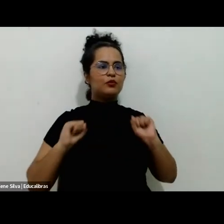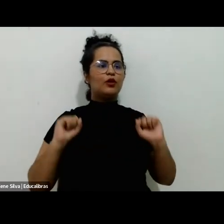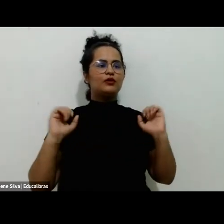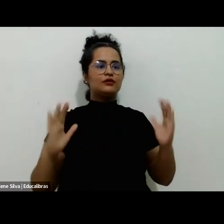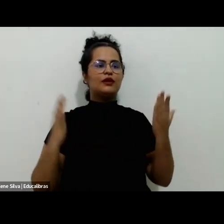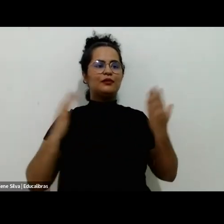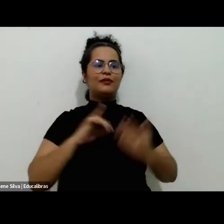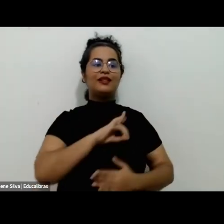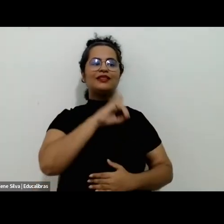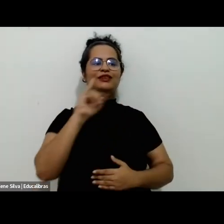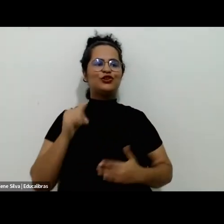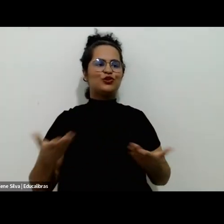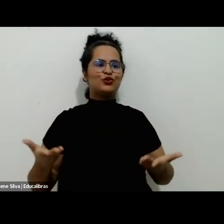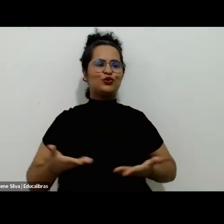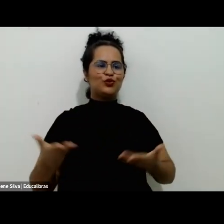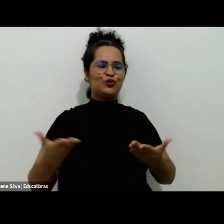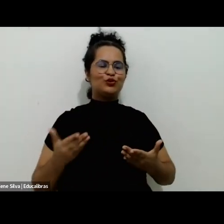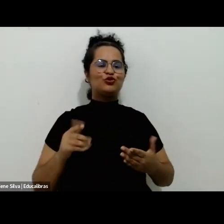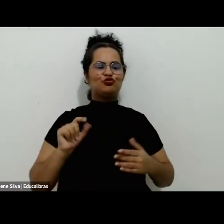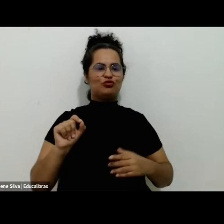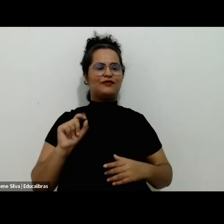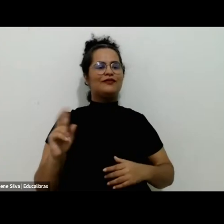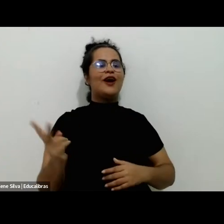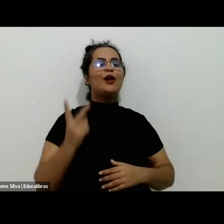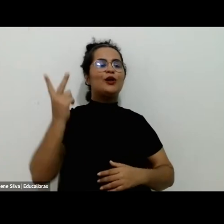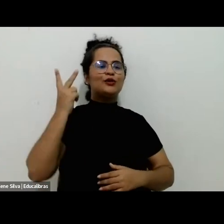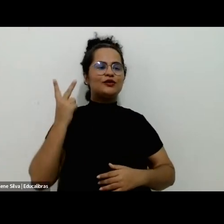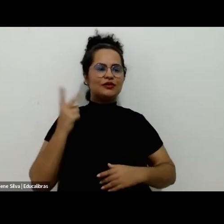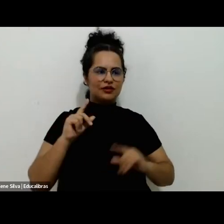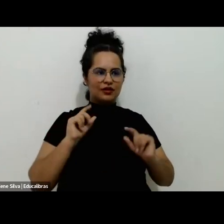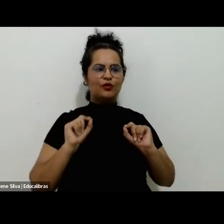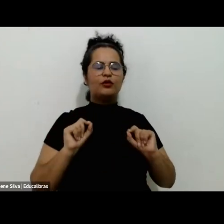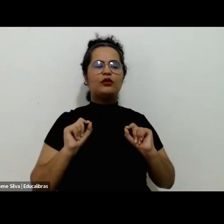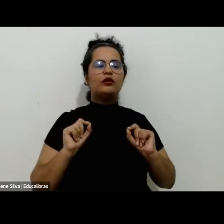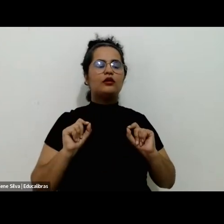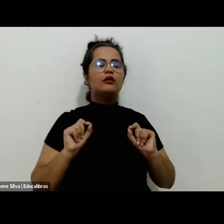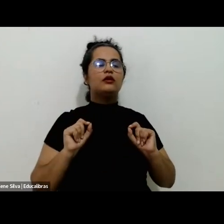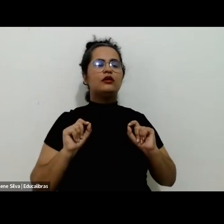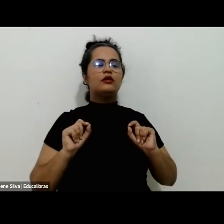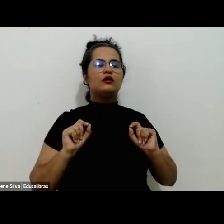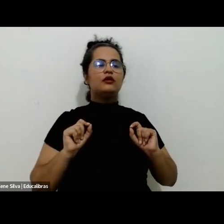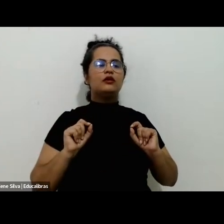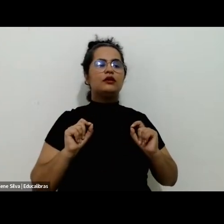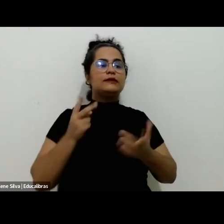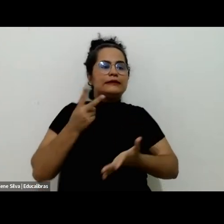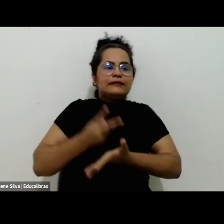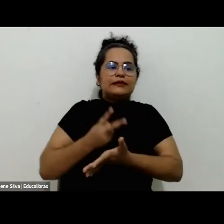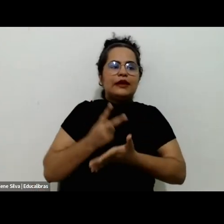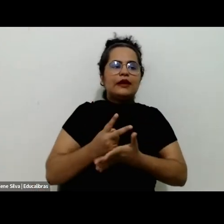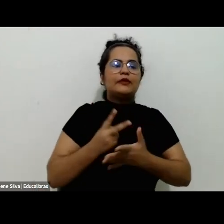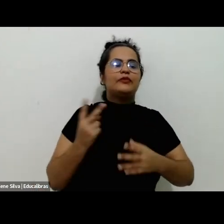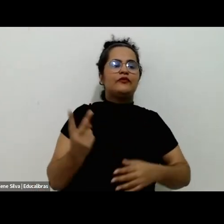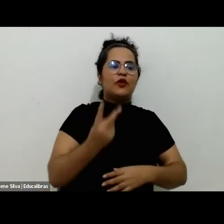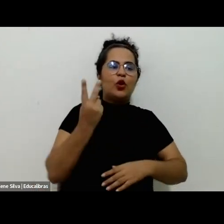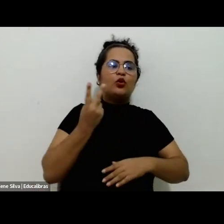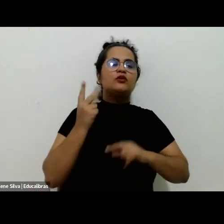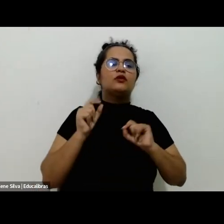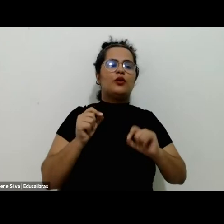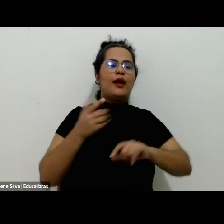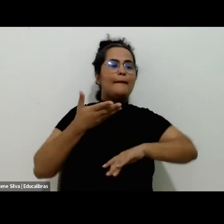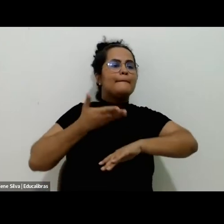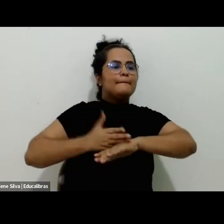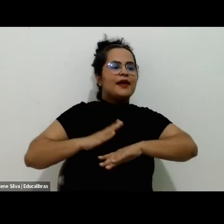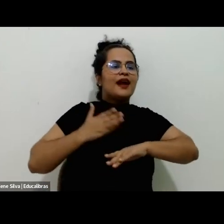dia e valorizar, na busca sempre de valorizar as práticas de lazer,